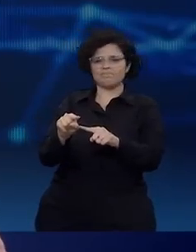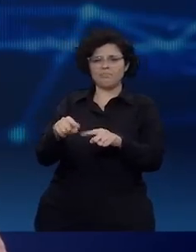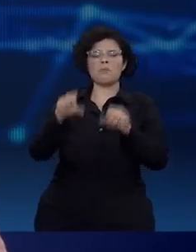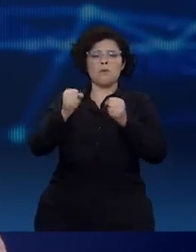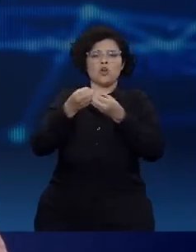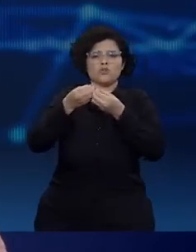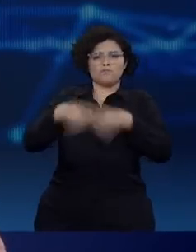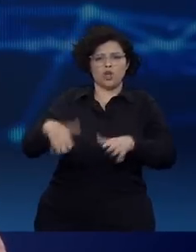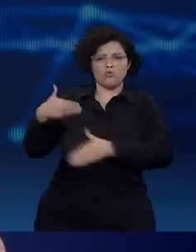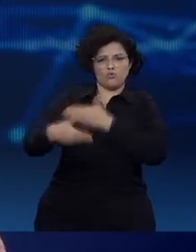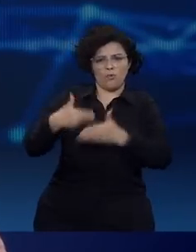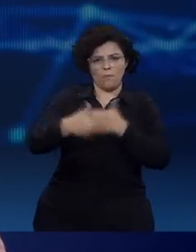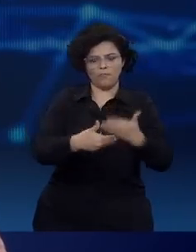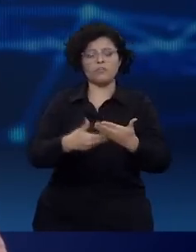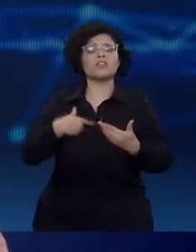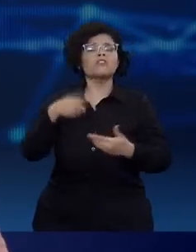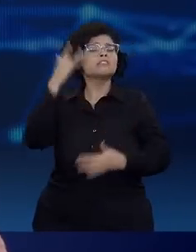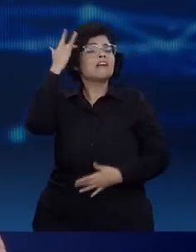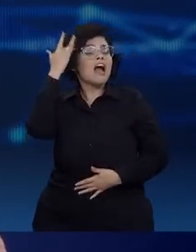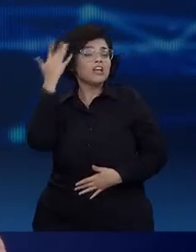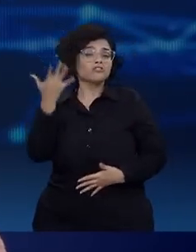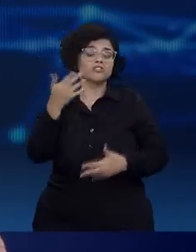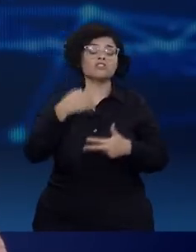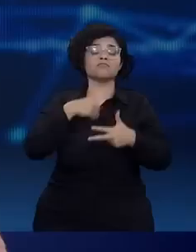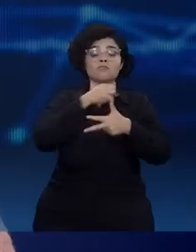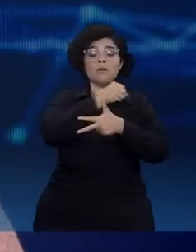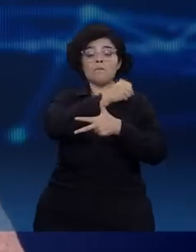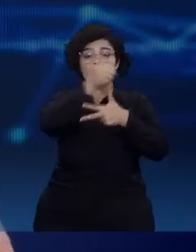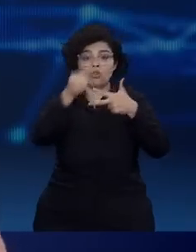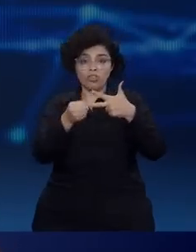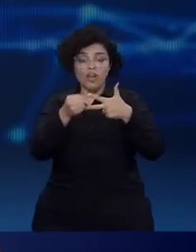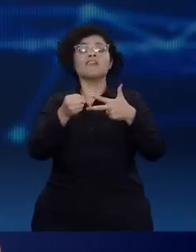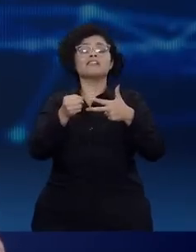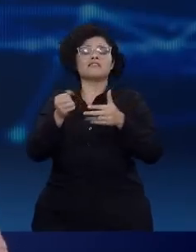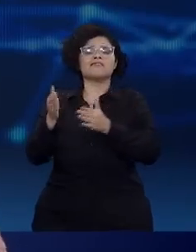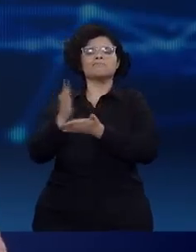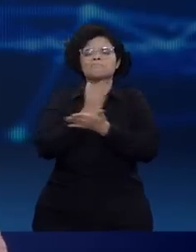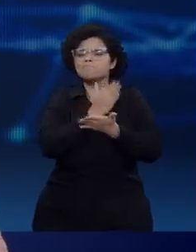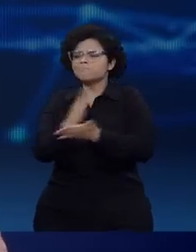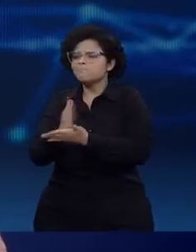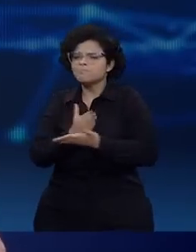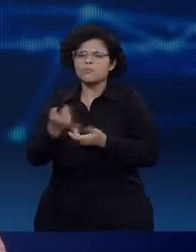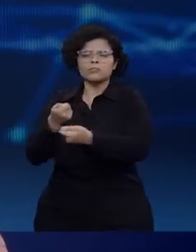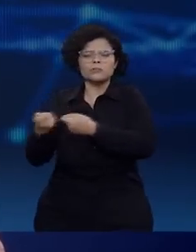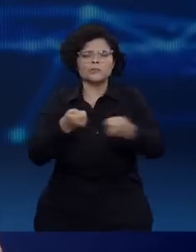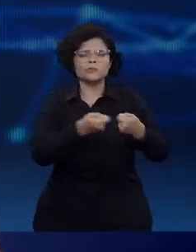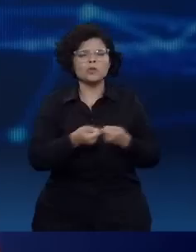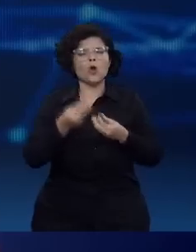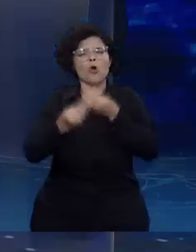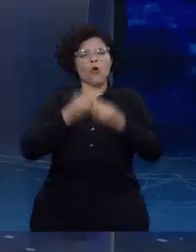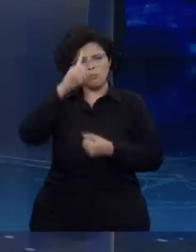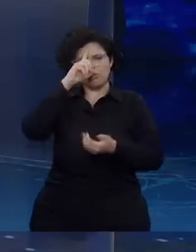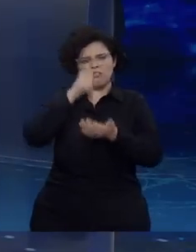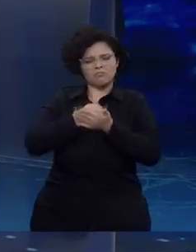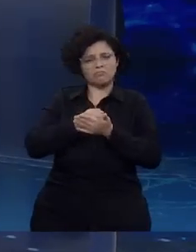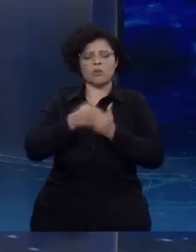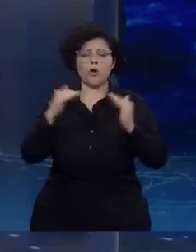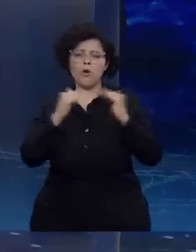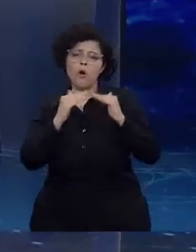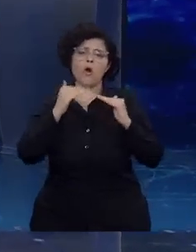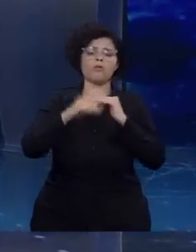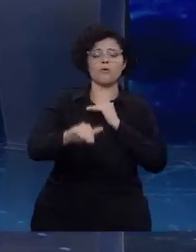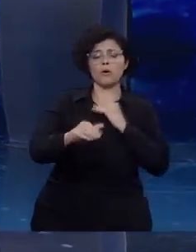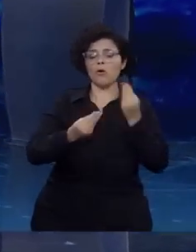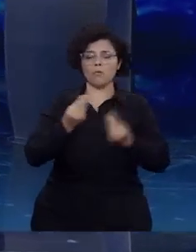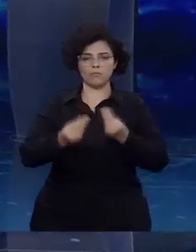respeitar a separação dos poderes e a sua independência e descartar esse tipo de medida. Candidato Lula, um minuto e